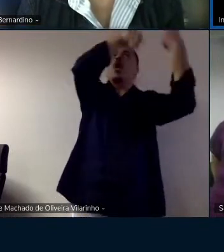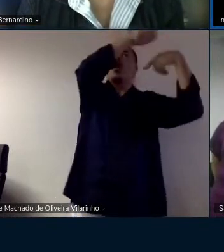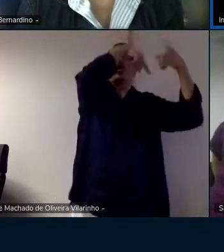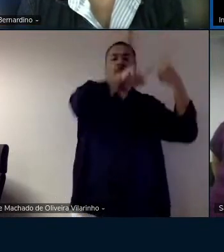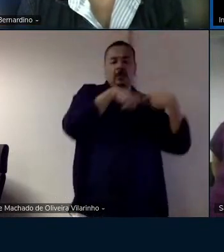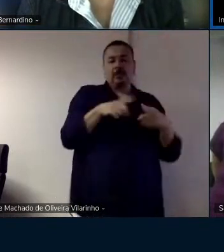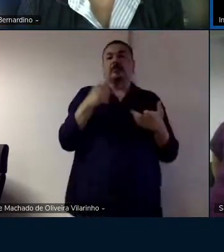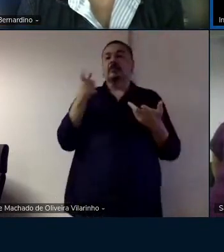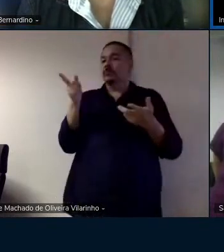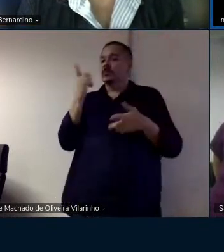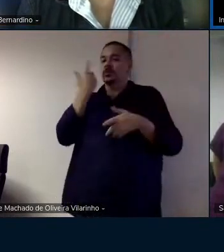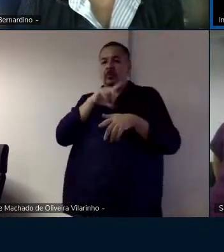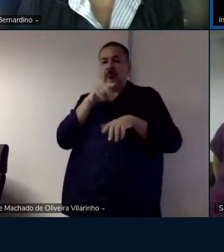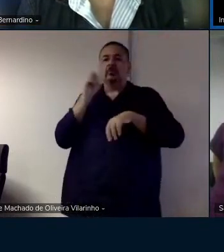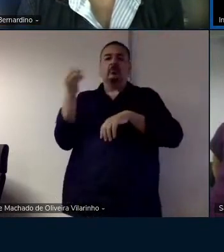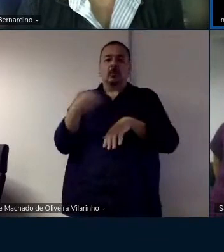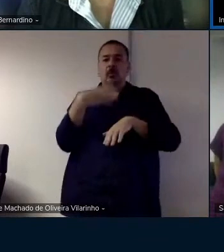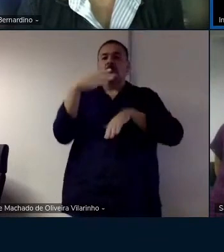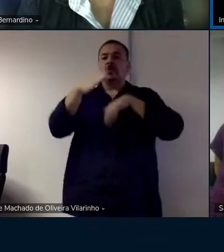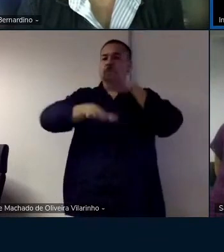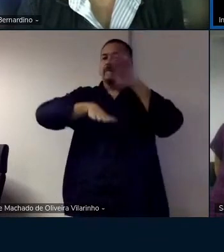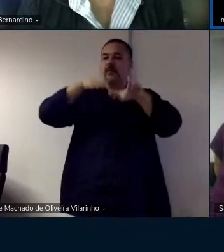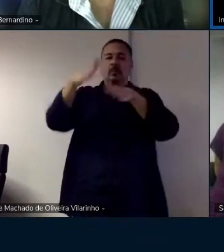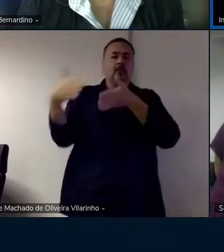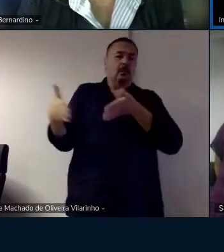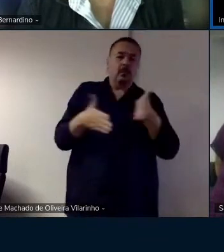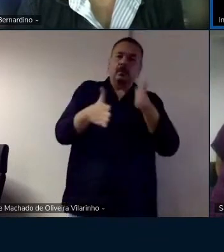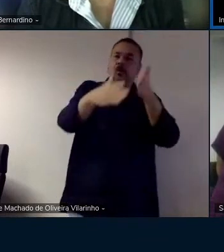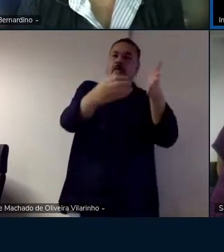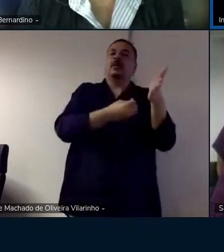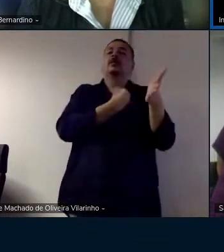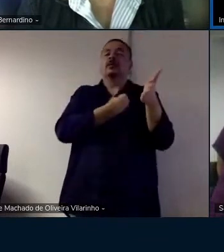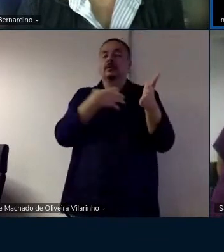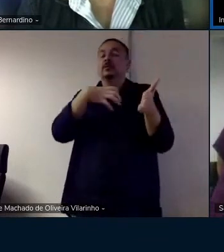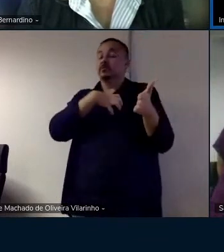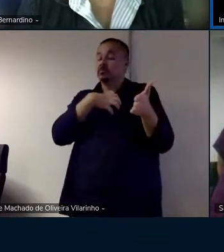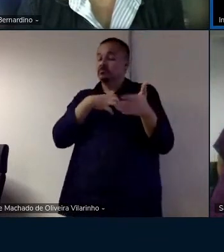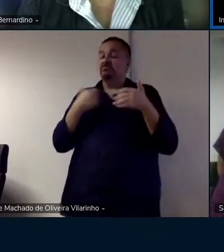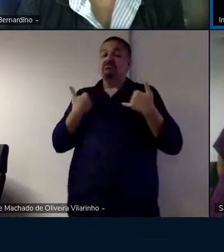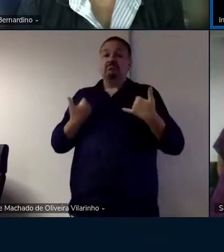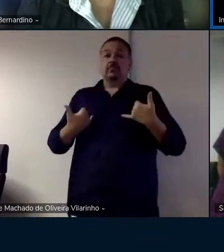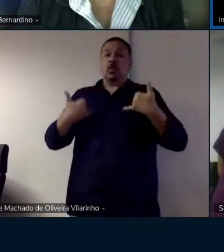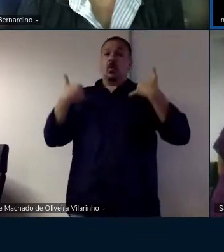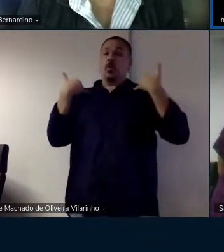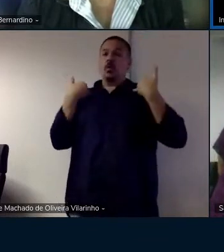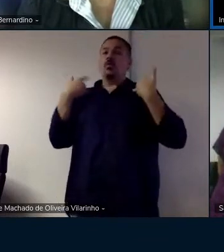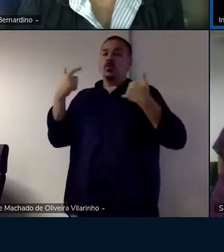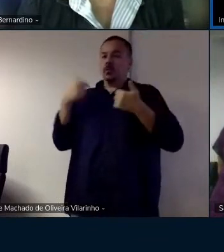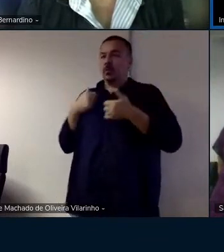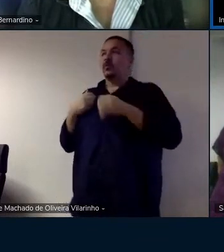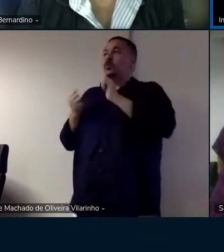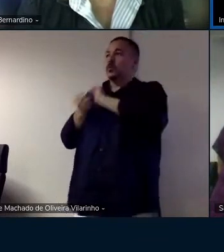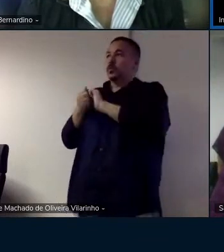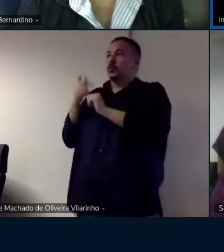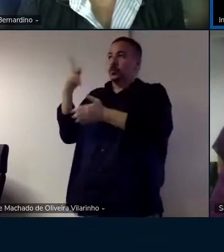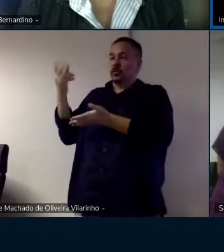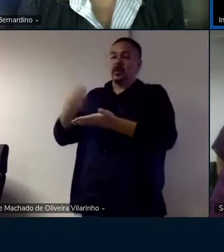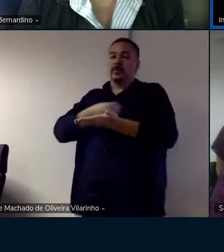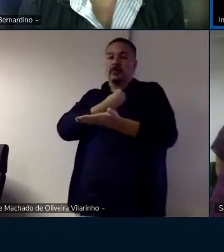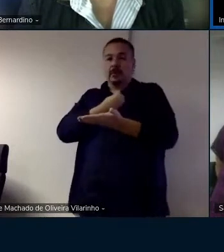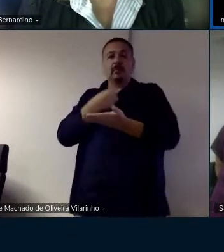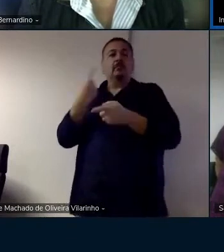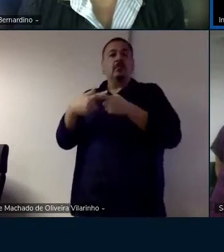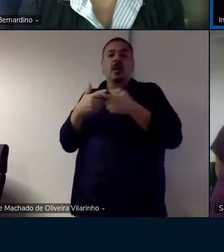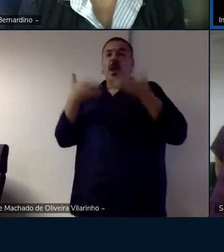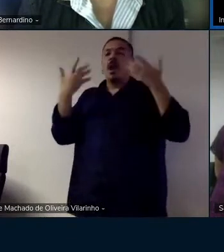conseguir também galgar novas etapas da sua vida e a gente se sente privilegiado de ter passado por você porque